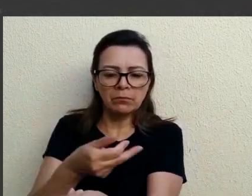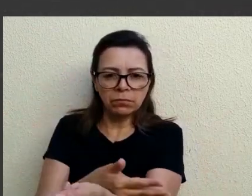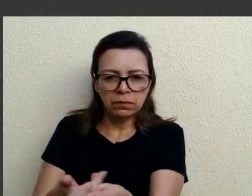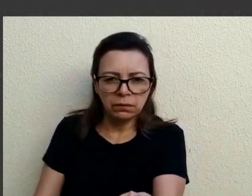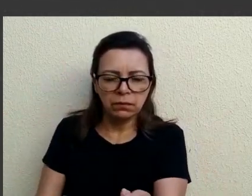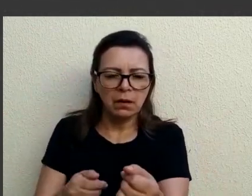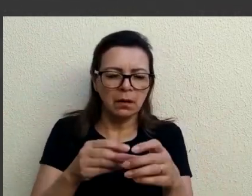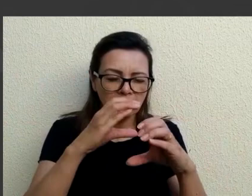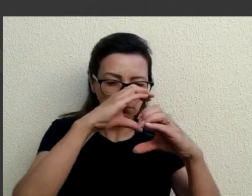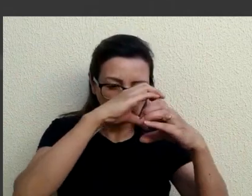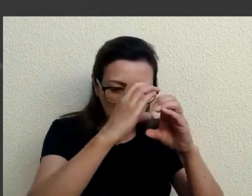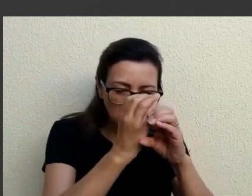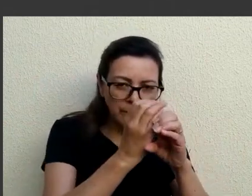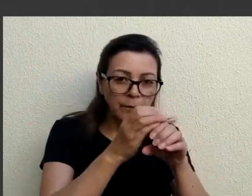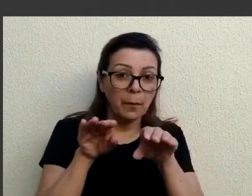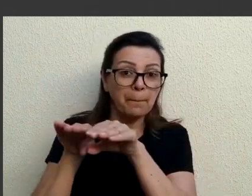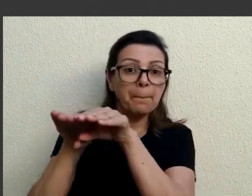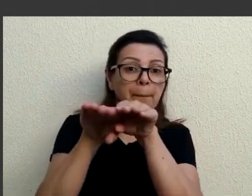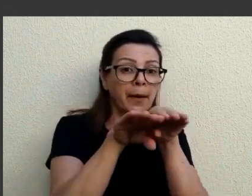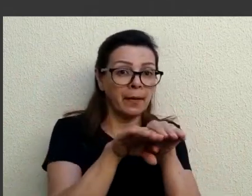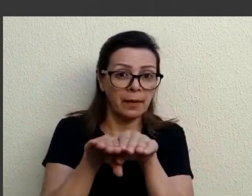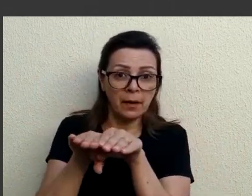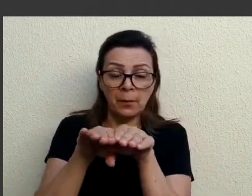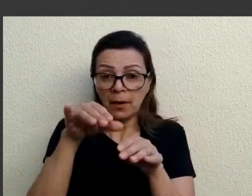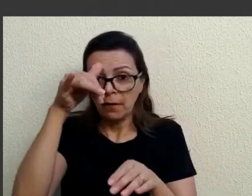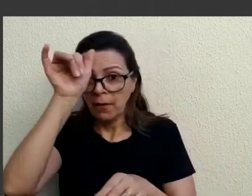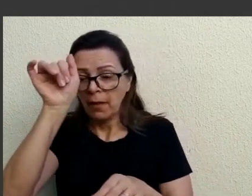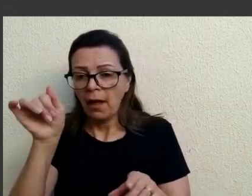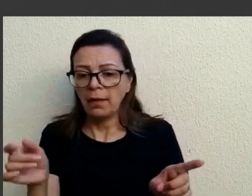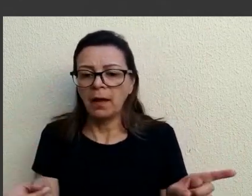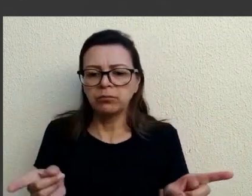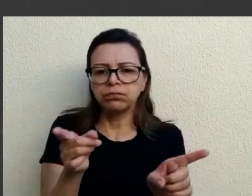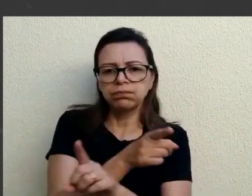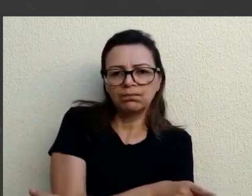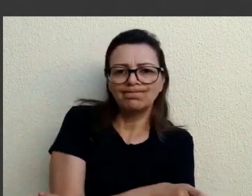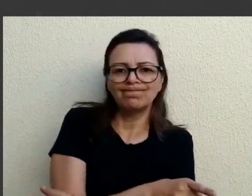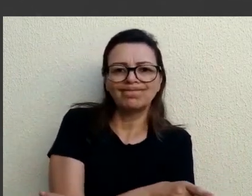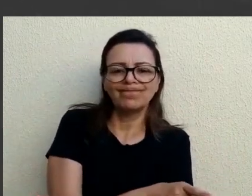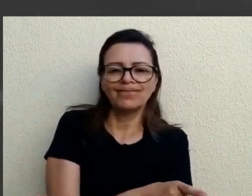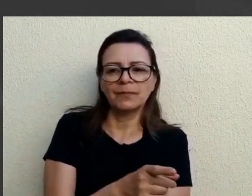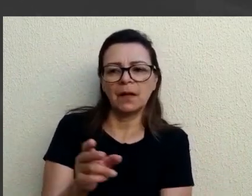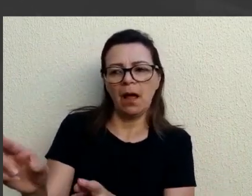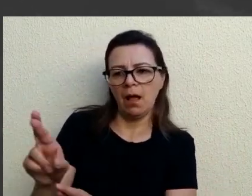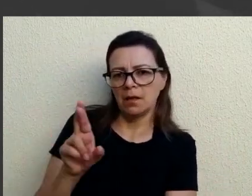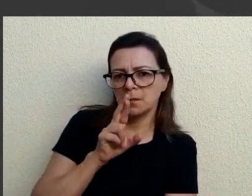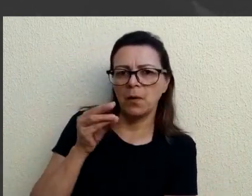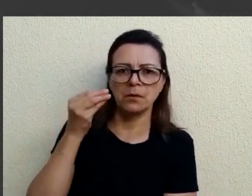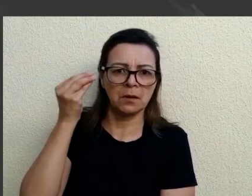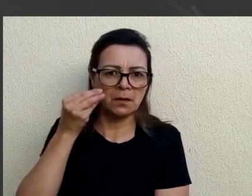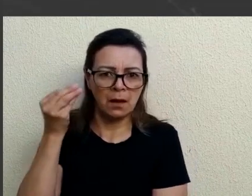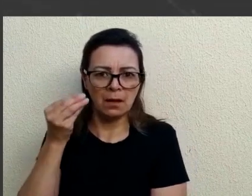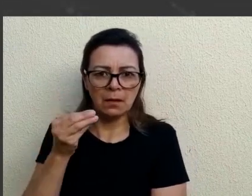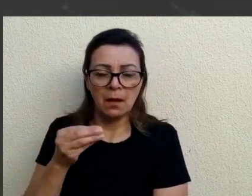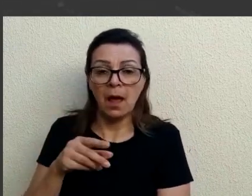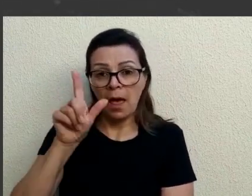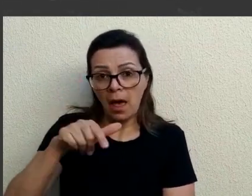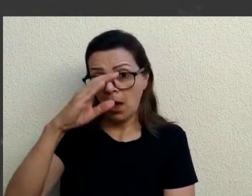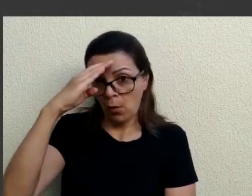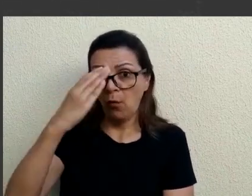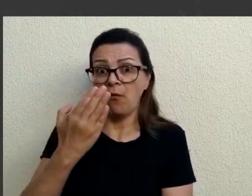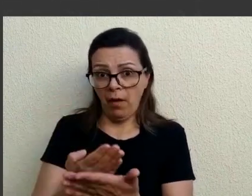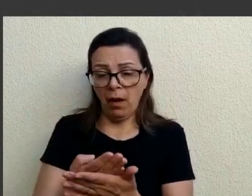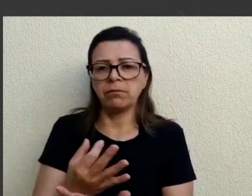testes para conseguir a padronização. O teste não dá reação cruzada com essas infecções e ele tem uma